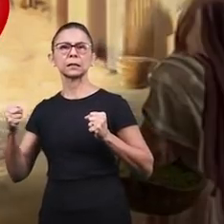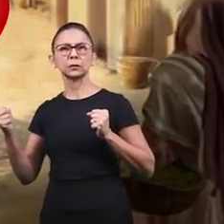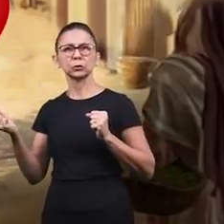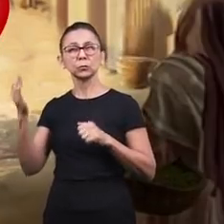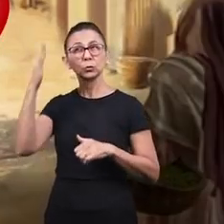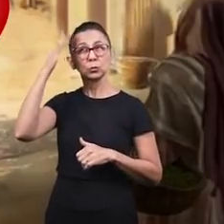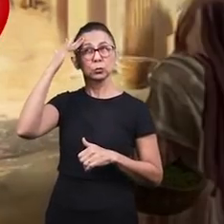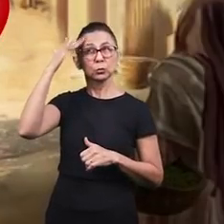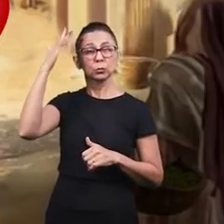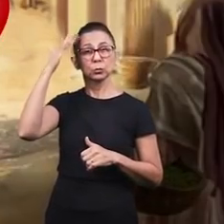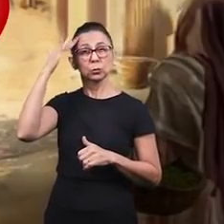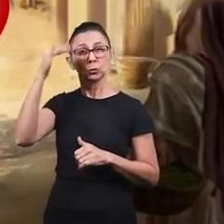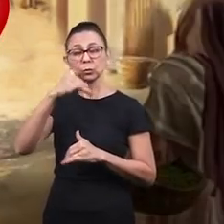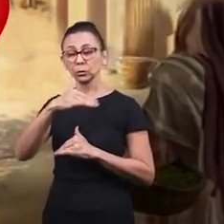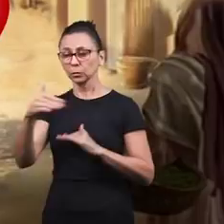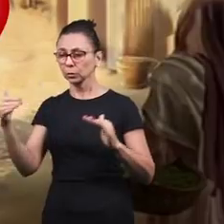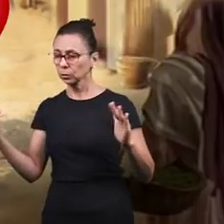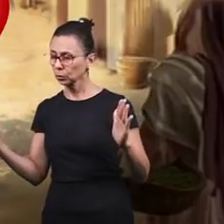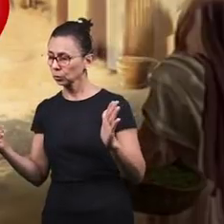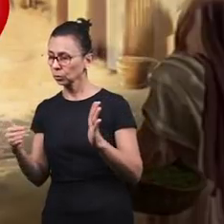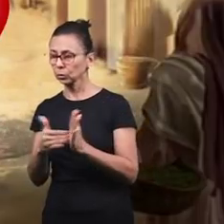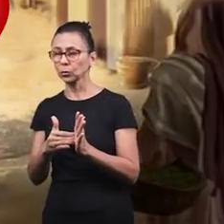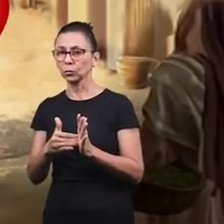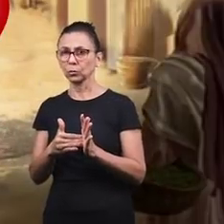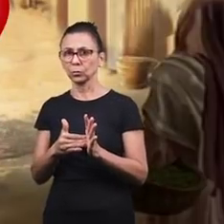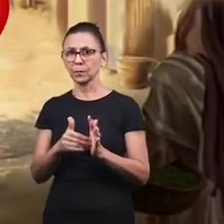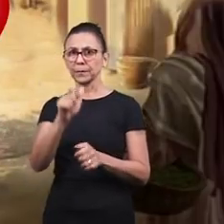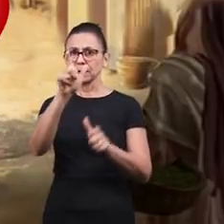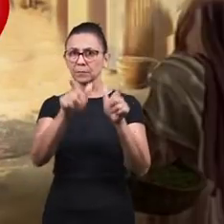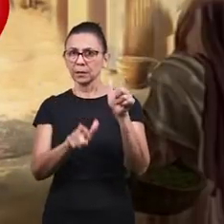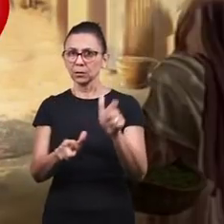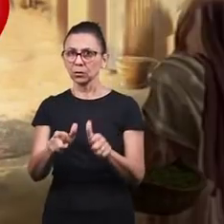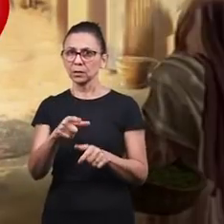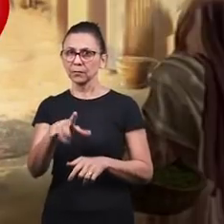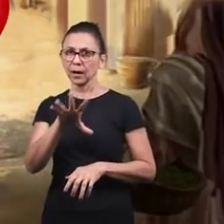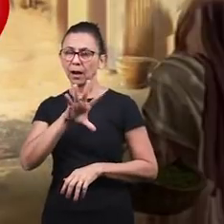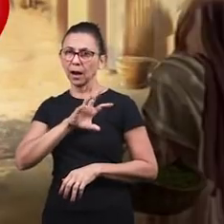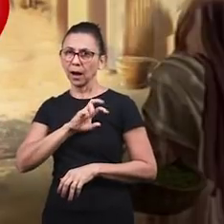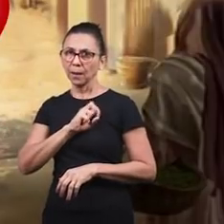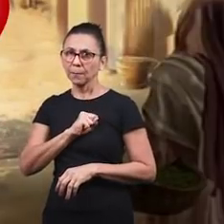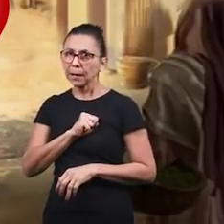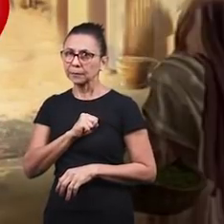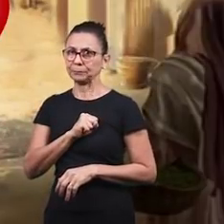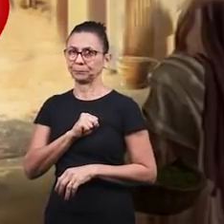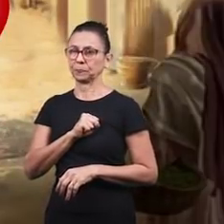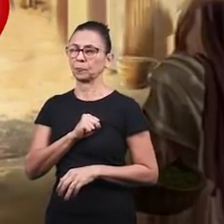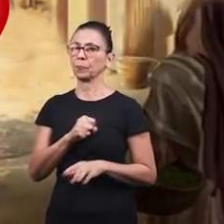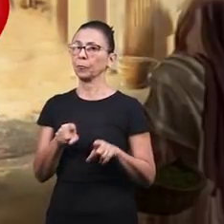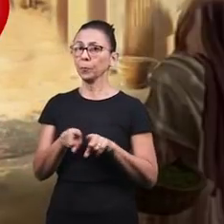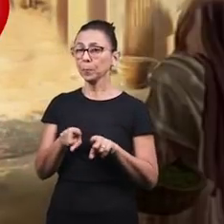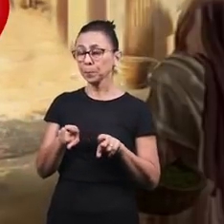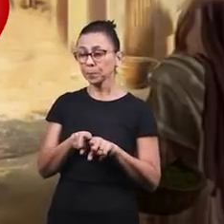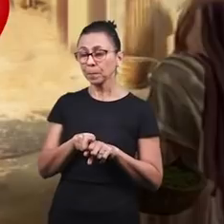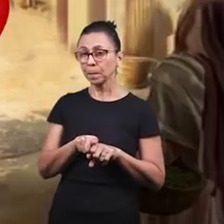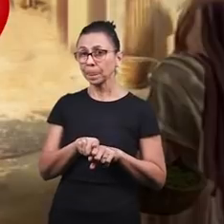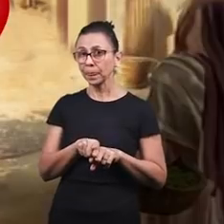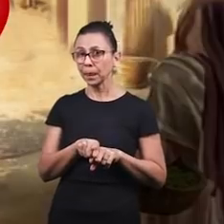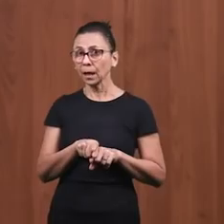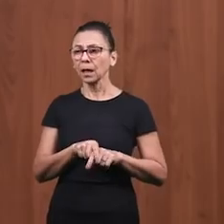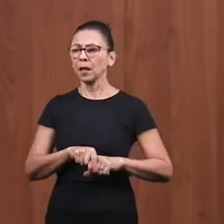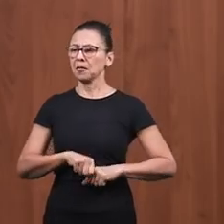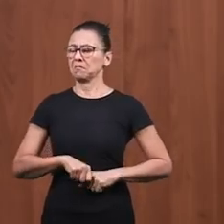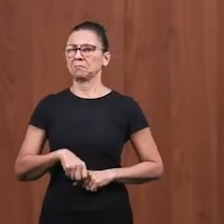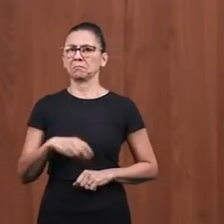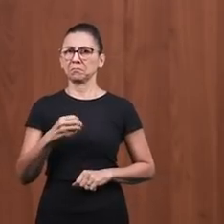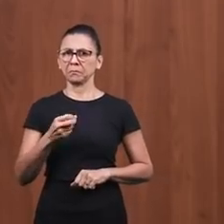todo o teu entendimento e ao teu próximo como a ti mesmo. Então, ele pegou e falou bem assim, muito bem,